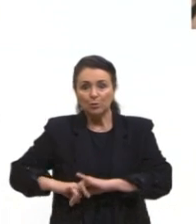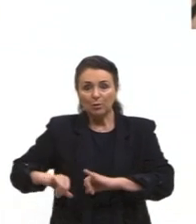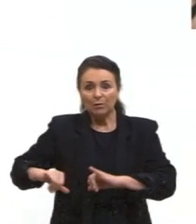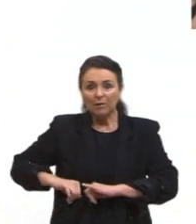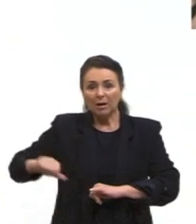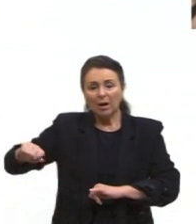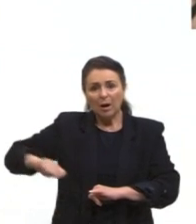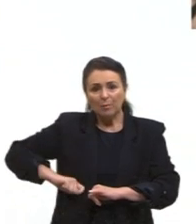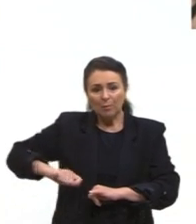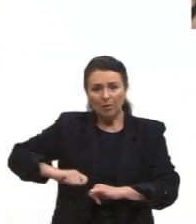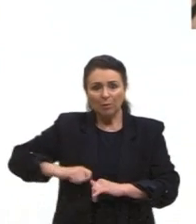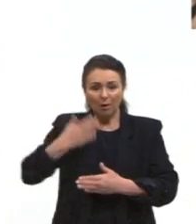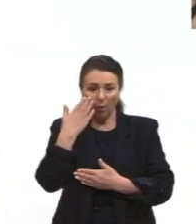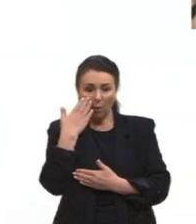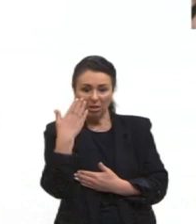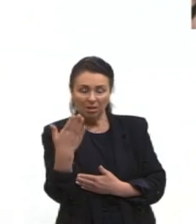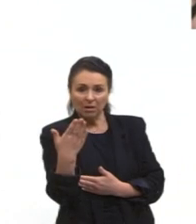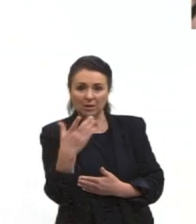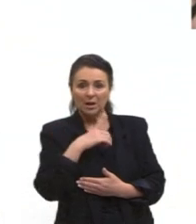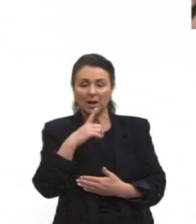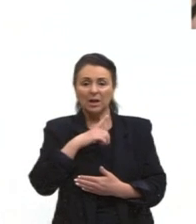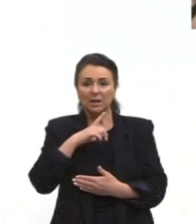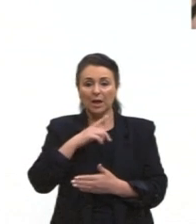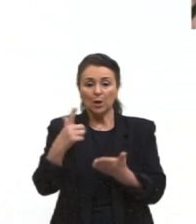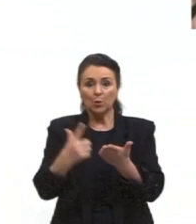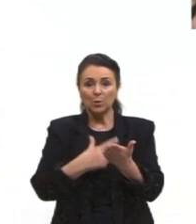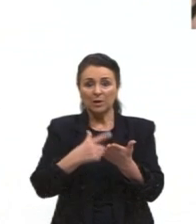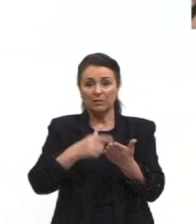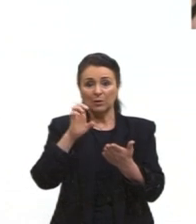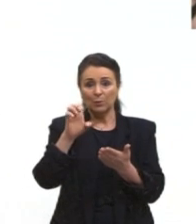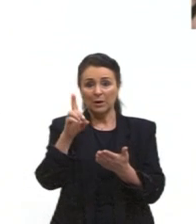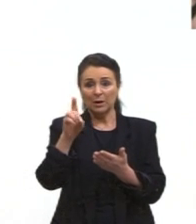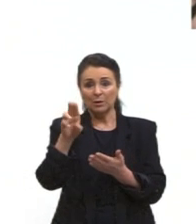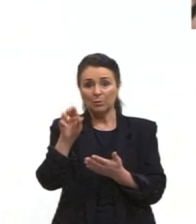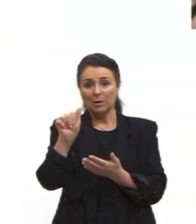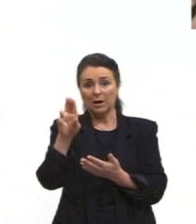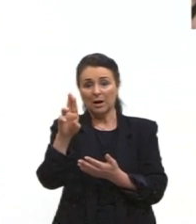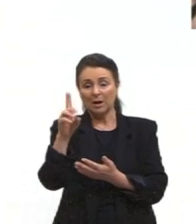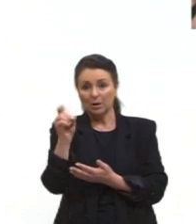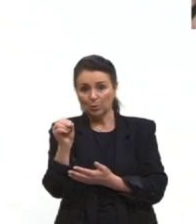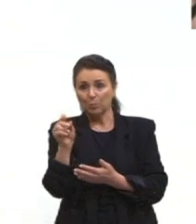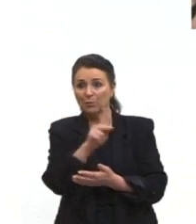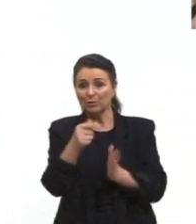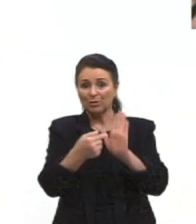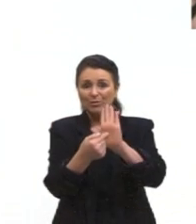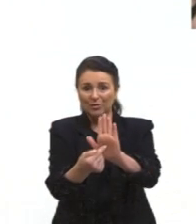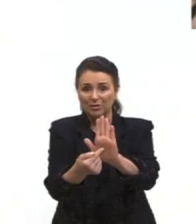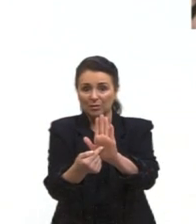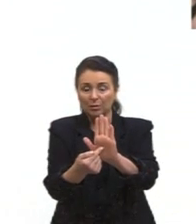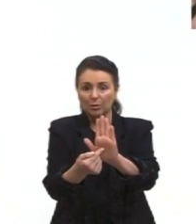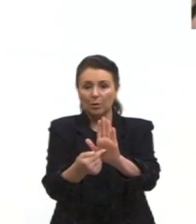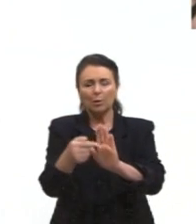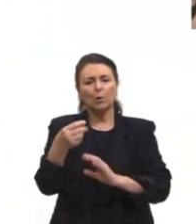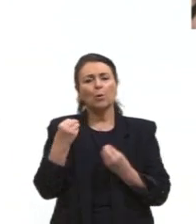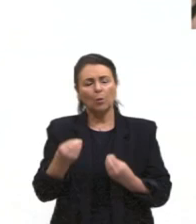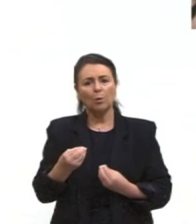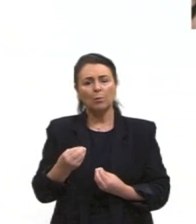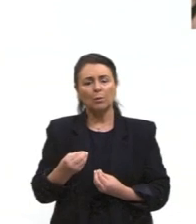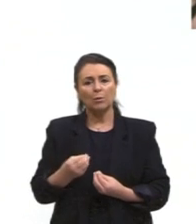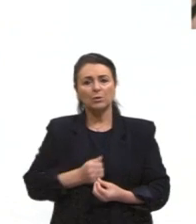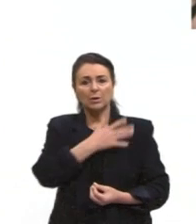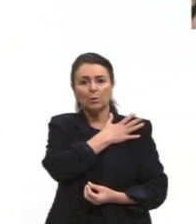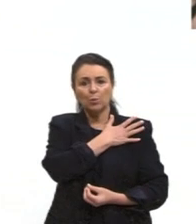frente, tem esse livro do Eduardo Reina que fala sobre algumas crianças. Então, como é que uma ditadura que torturou crianças